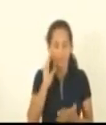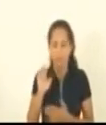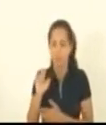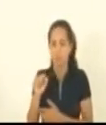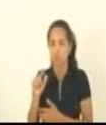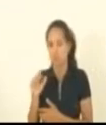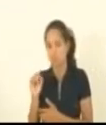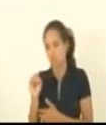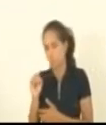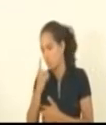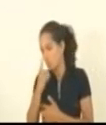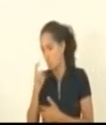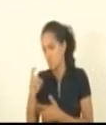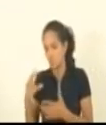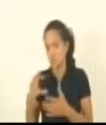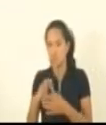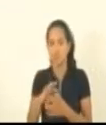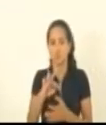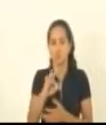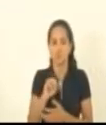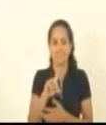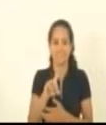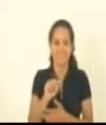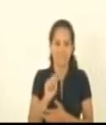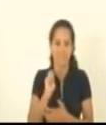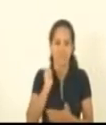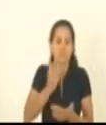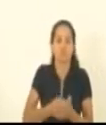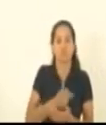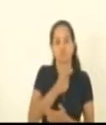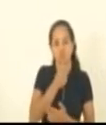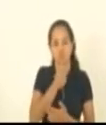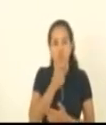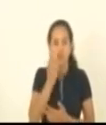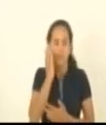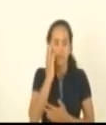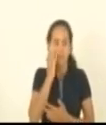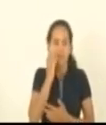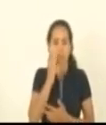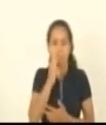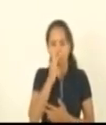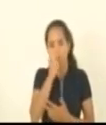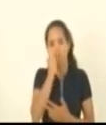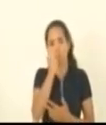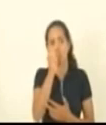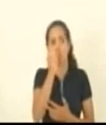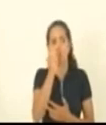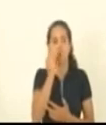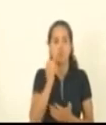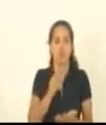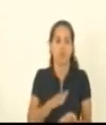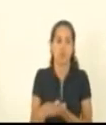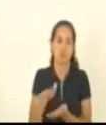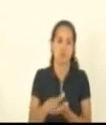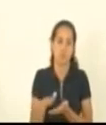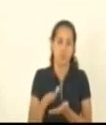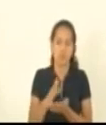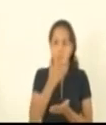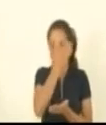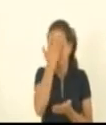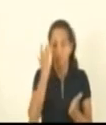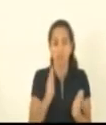água então isso cada vez mais impactando a economia e sobre a maneira de forma sobre a maneira as pessoas menos